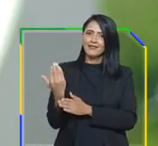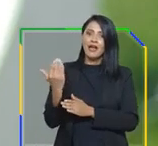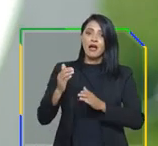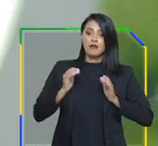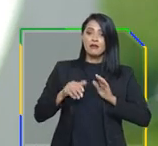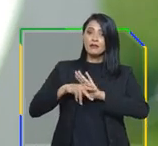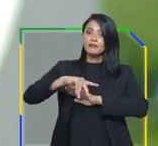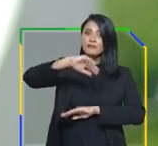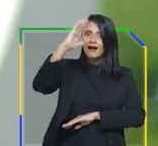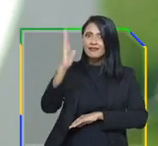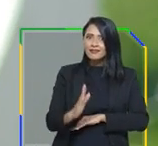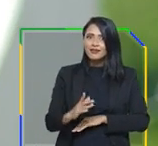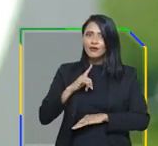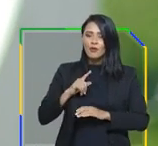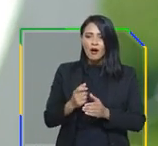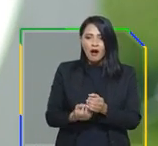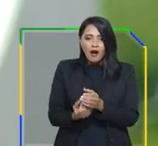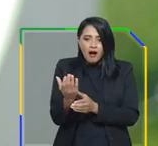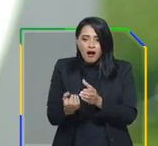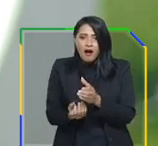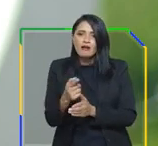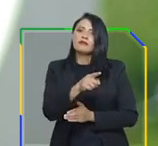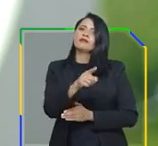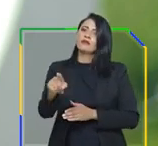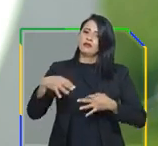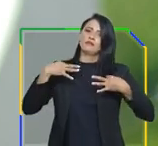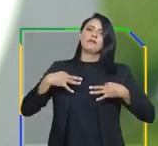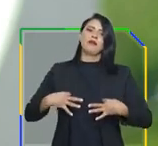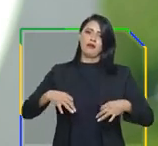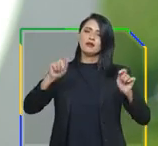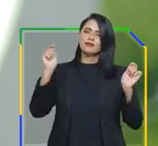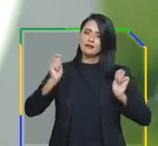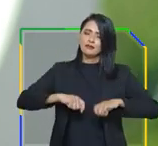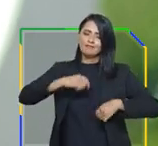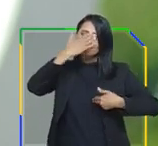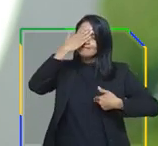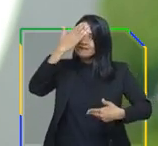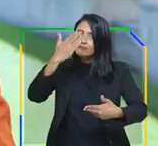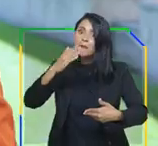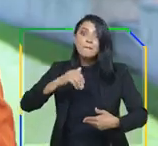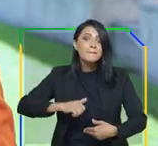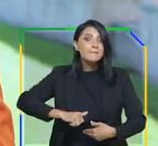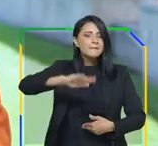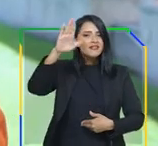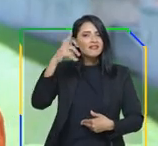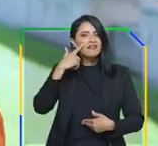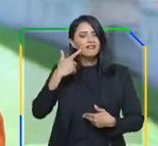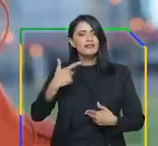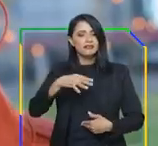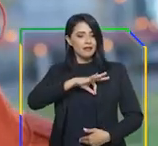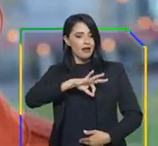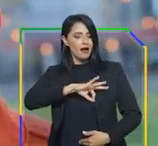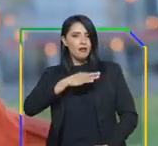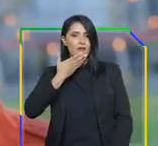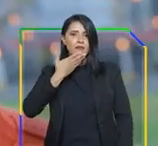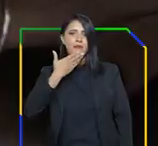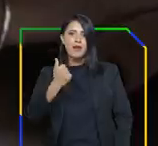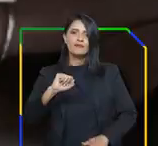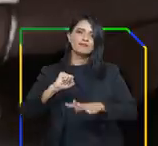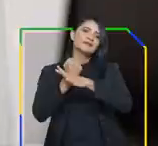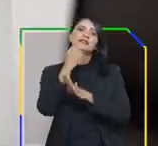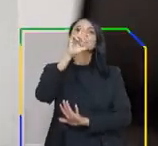produçam a riqueza do nosso país. Vocês merecem mais que nossa gratidão. Merecem melhores salários,